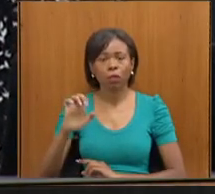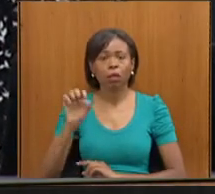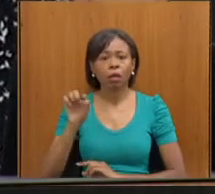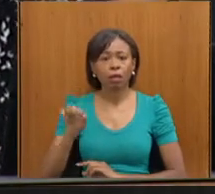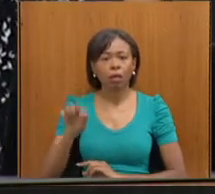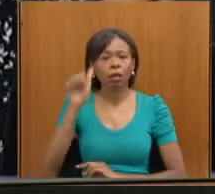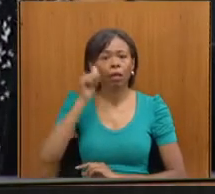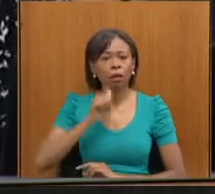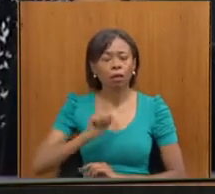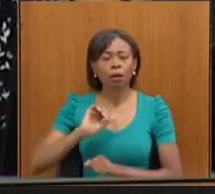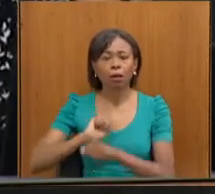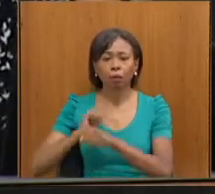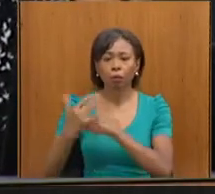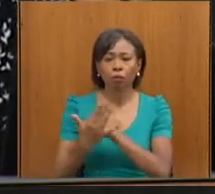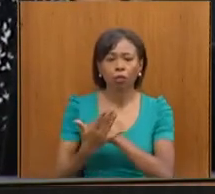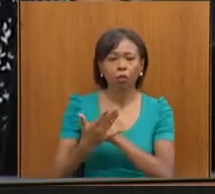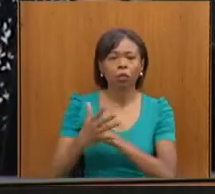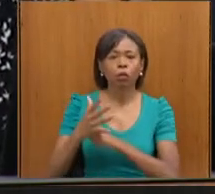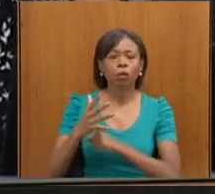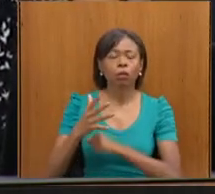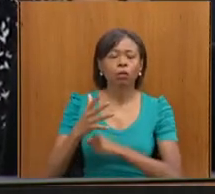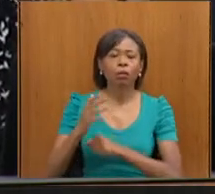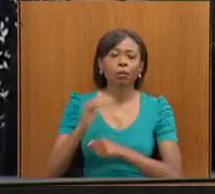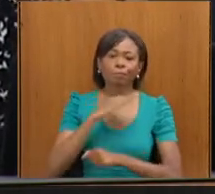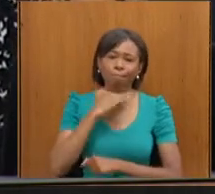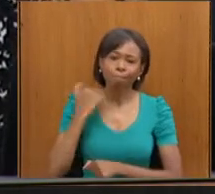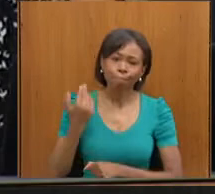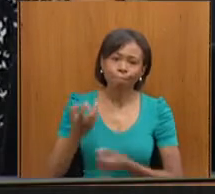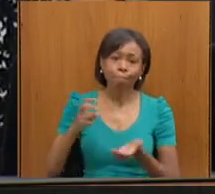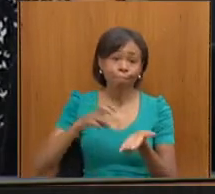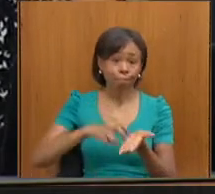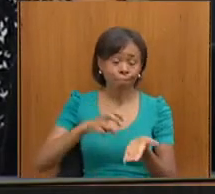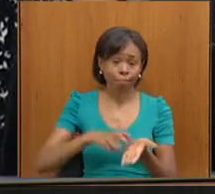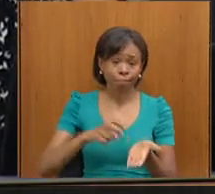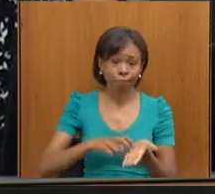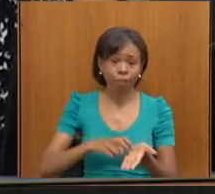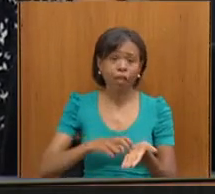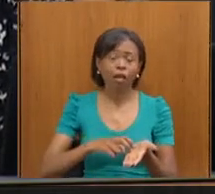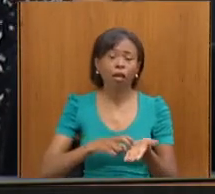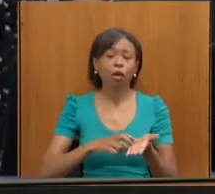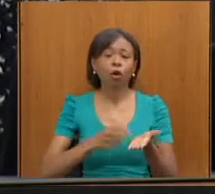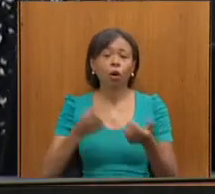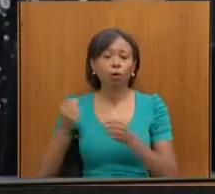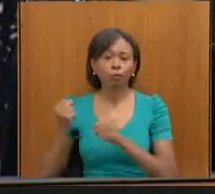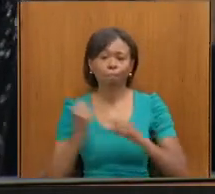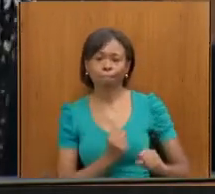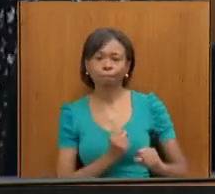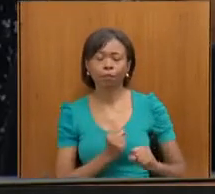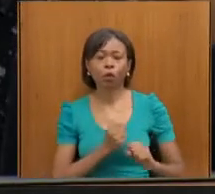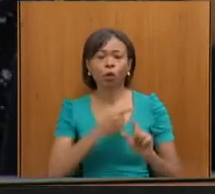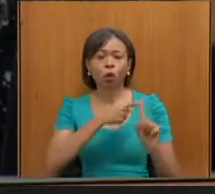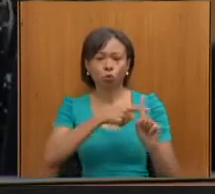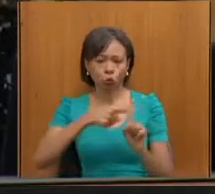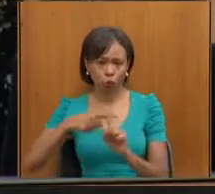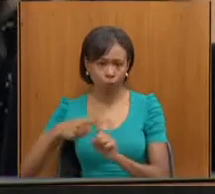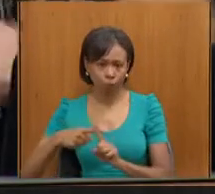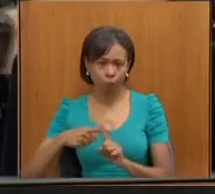né e teve sua despedida hoje na parte da manhã aí no cemitério Parque da Colina então